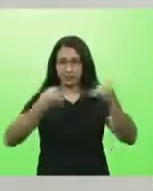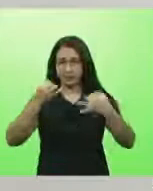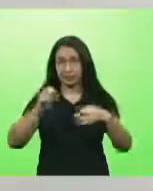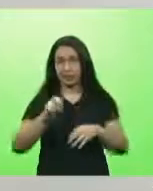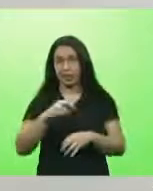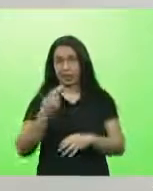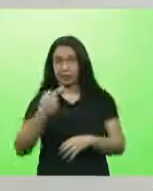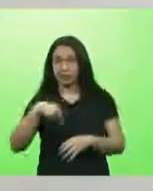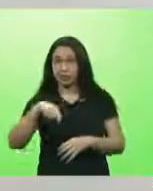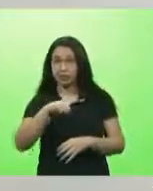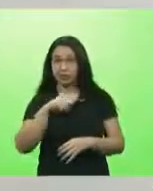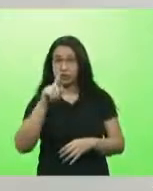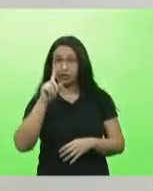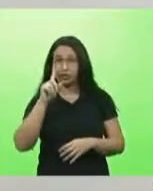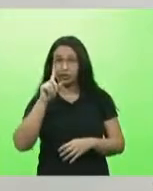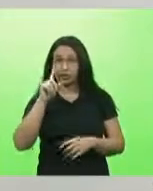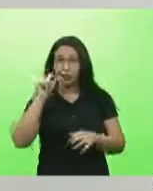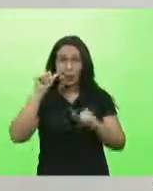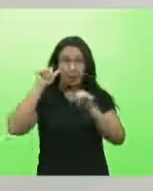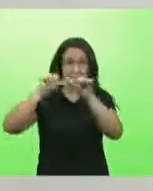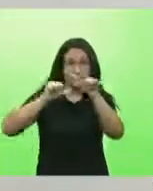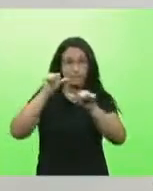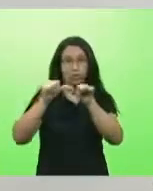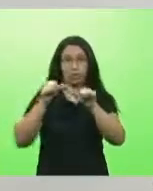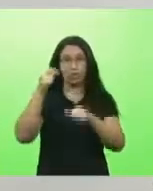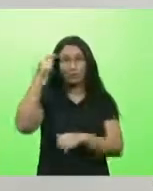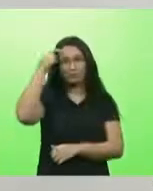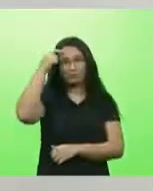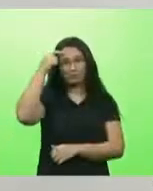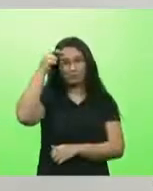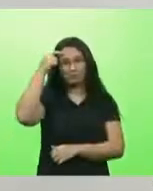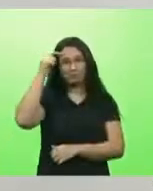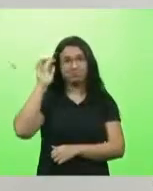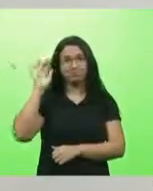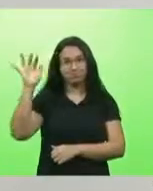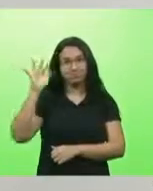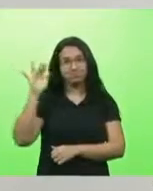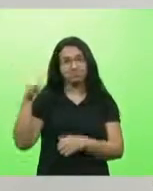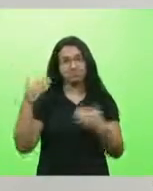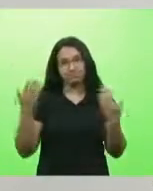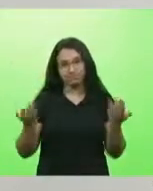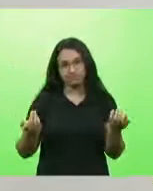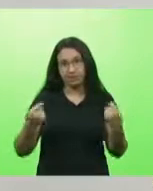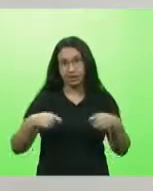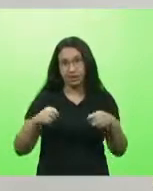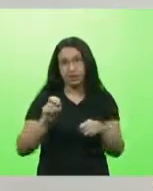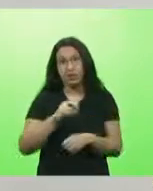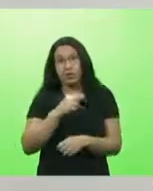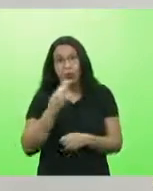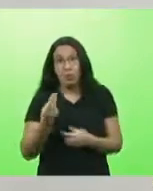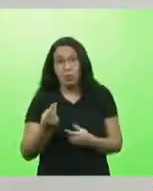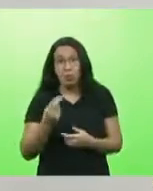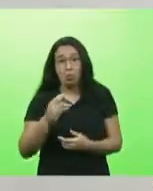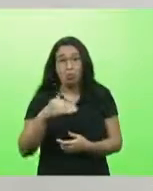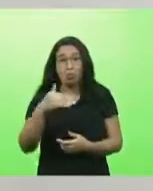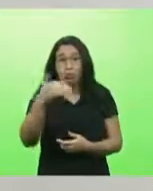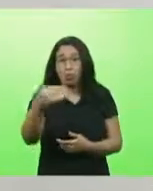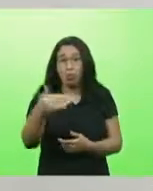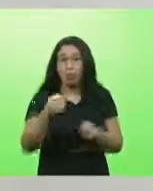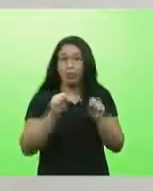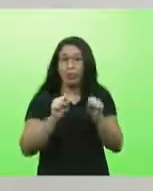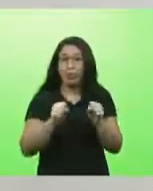repensamos, deputado Cobalchini, sobre este fato ou daqui a pouco o